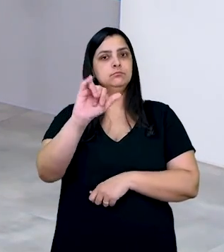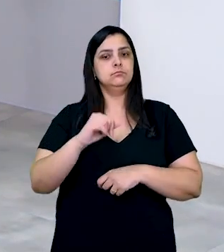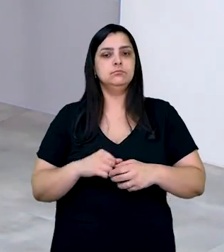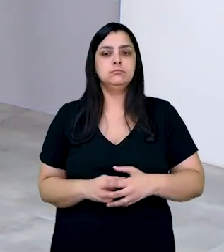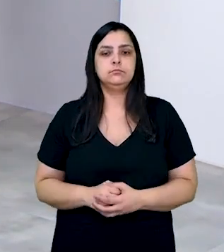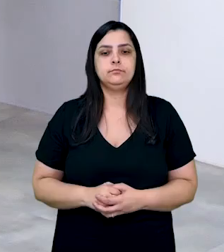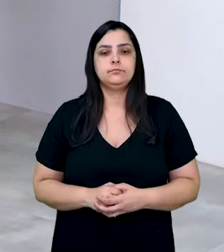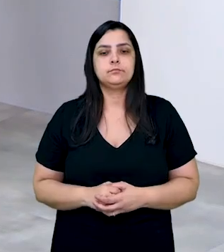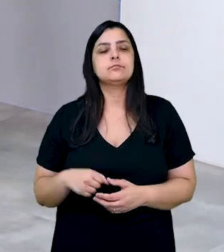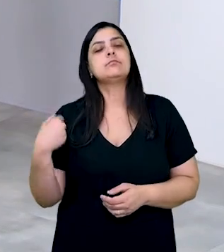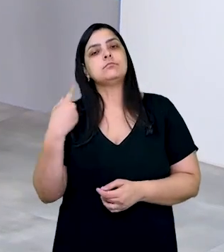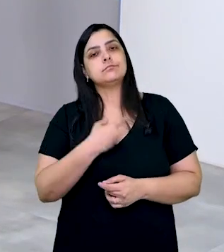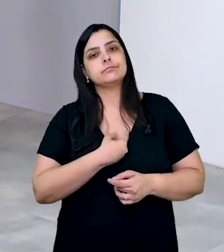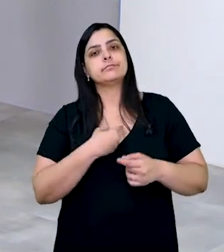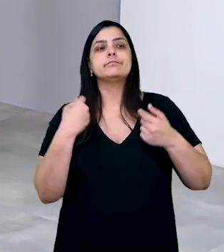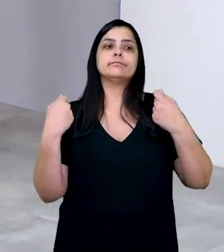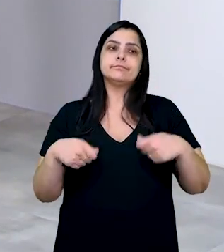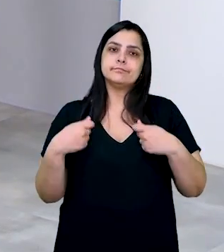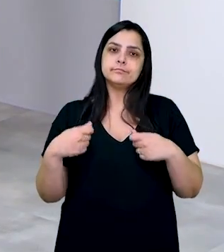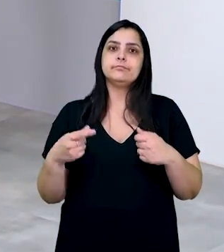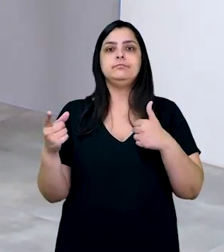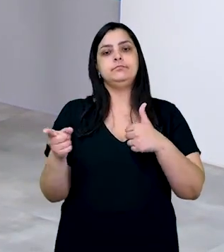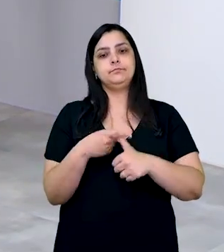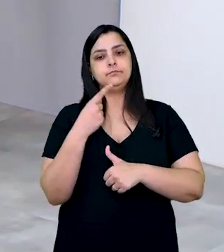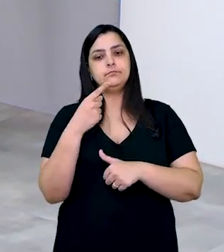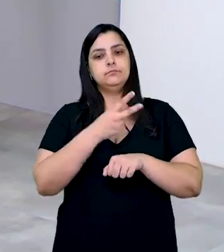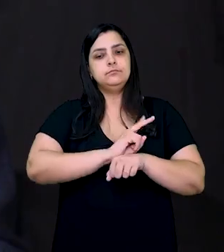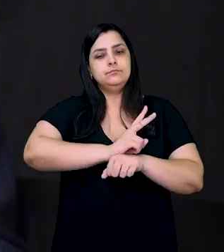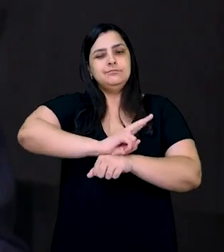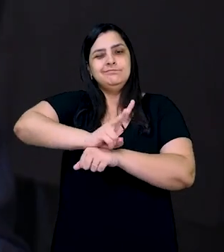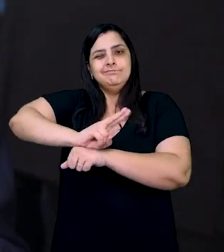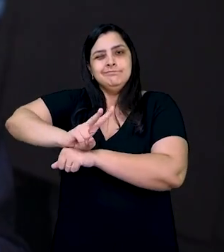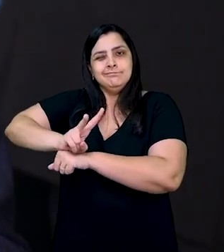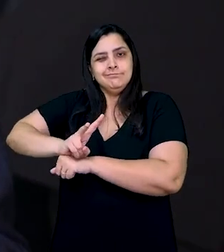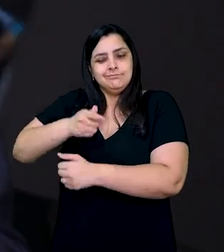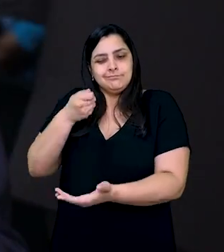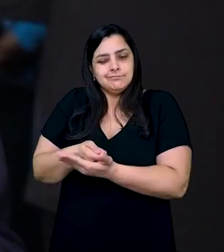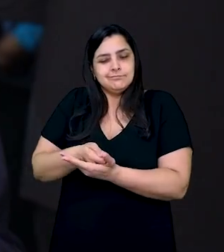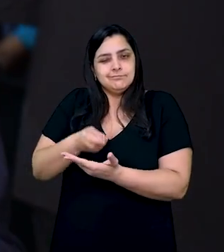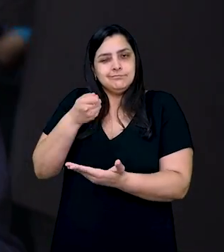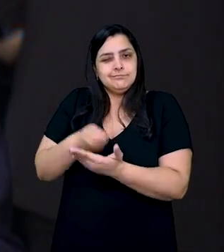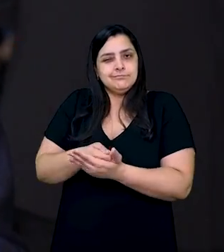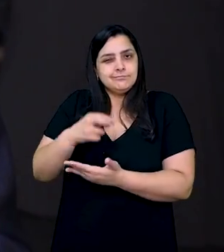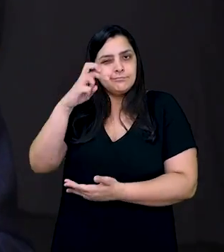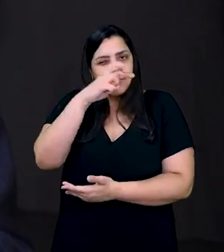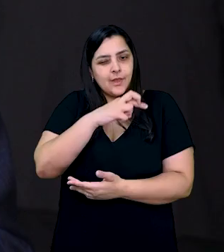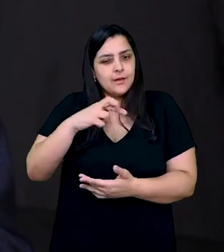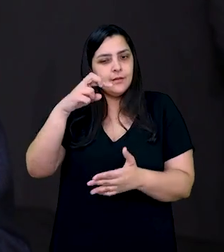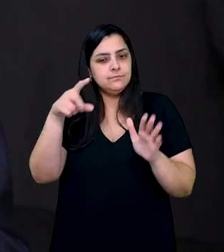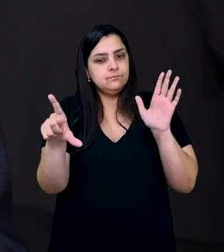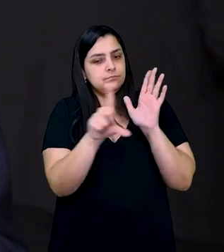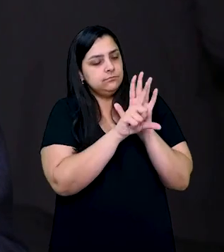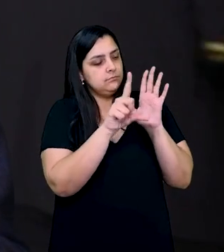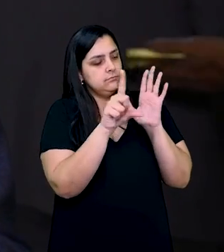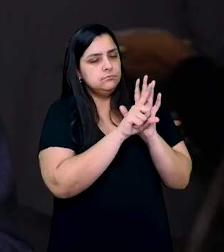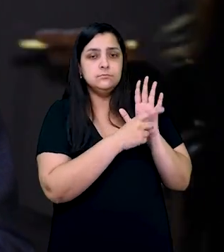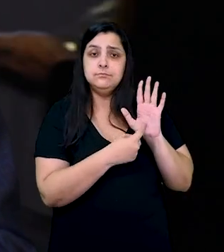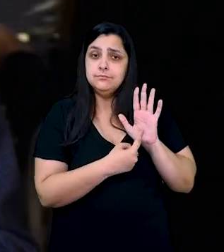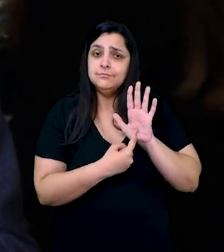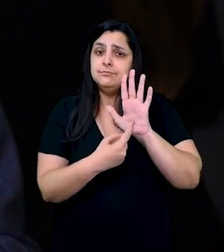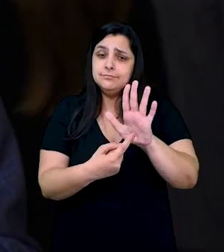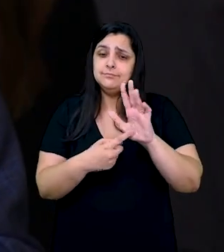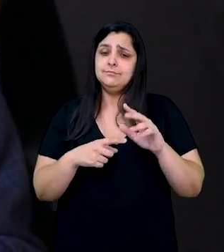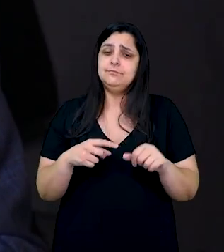repitam. Vamos ver. É necessário, em primeiro lugar, uma fiscalização estrita da legislação